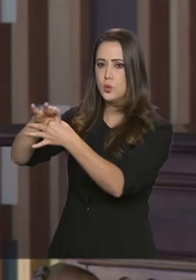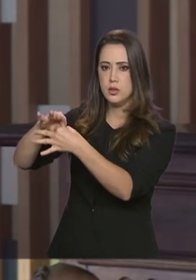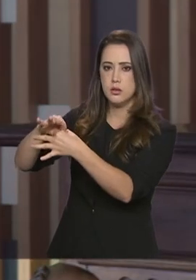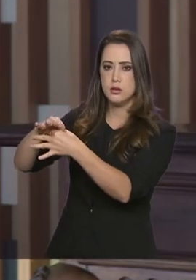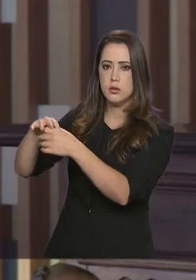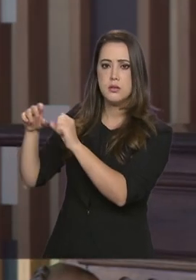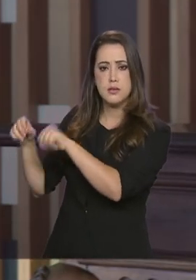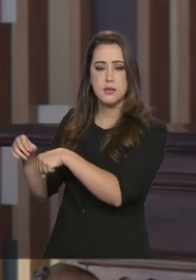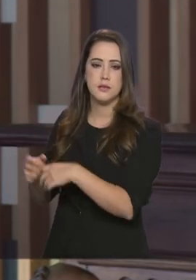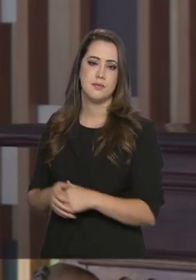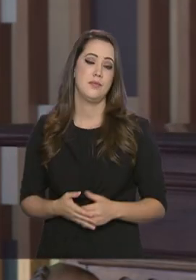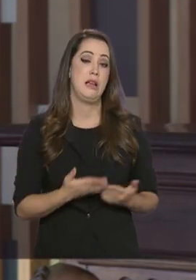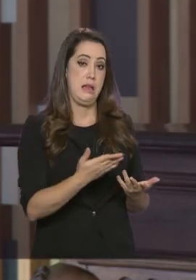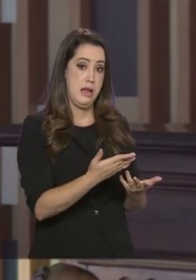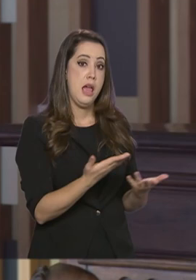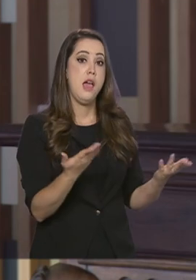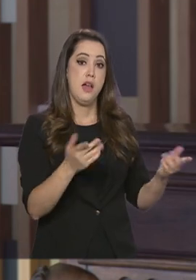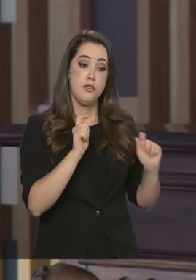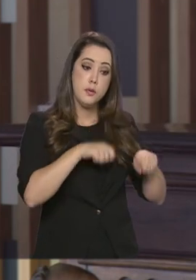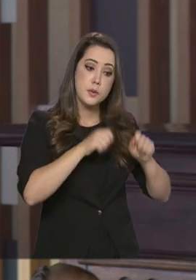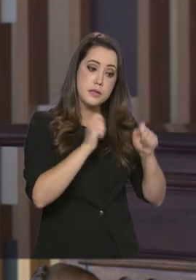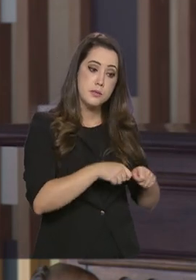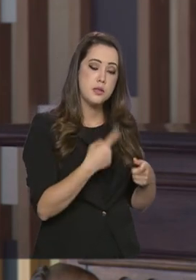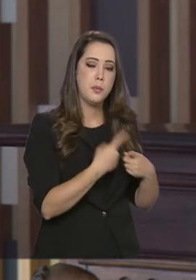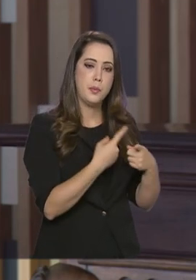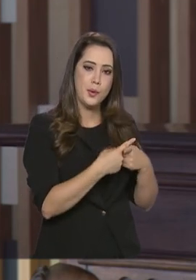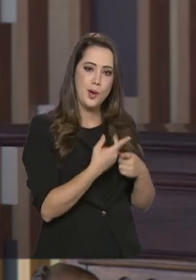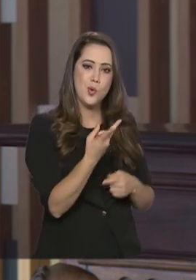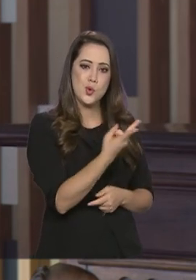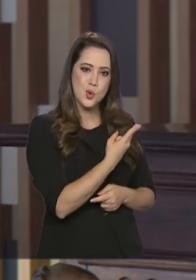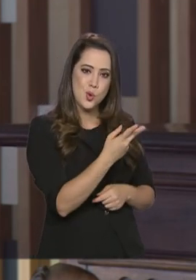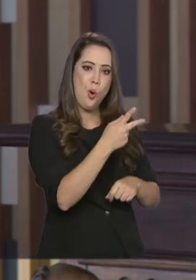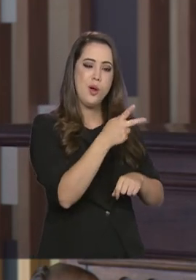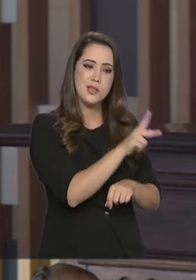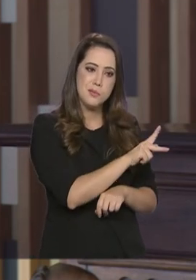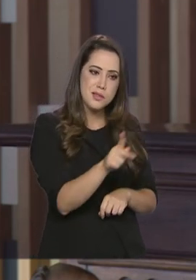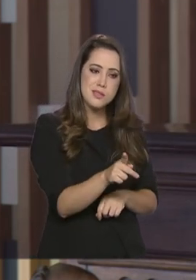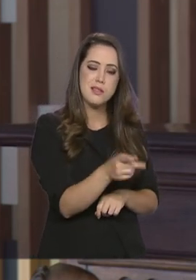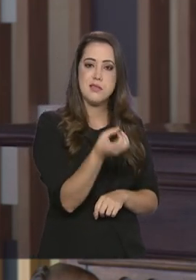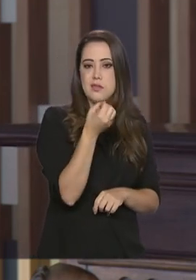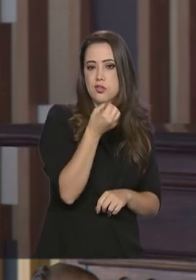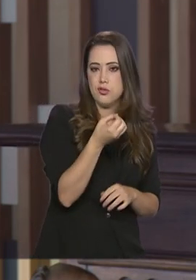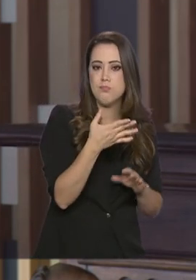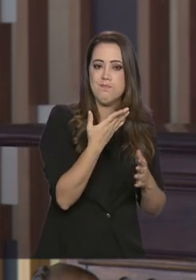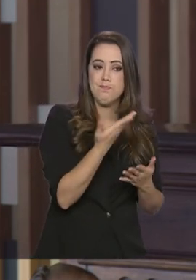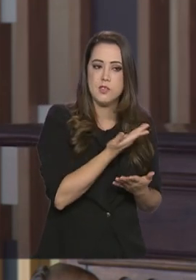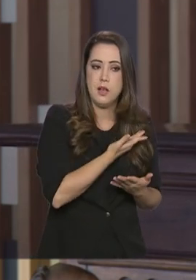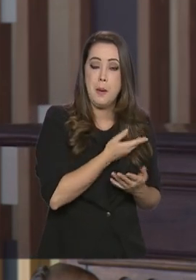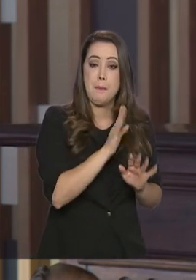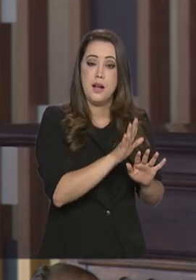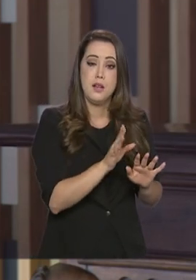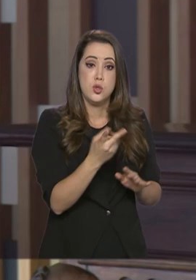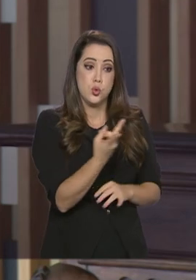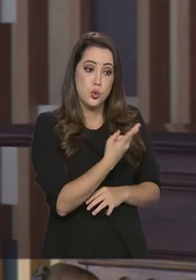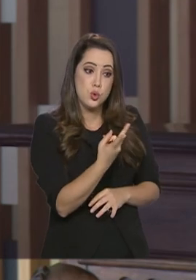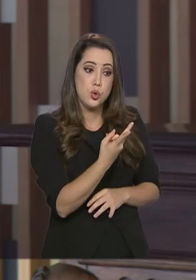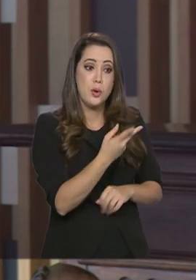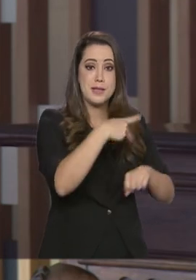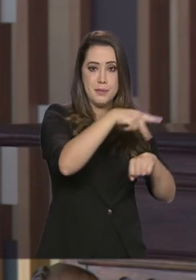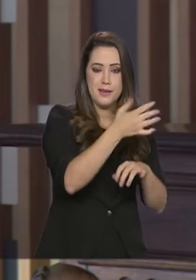ela se tornou possível porque houve essa... Essa sinergia. sinergia. Mas as coisas que ela está produzindo são de interesse dos dois países, né?